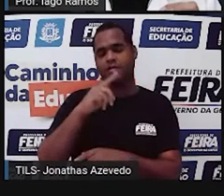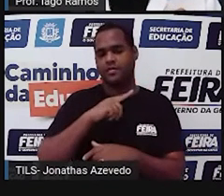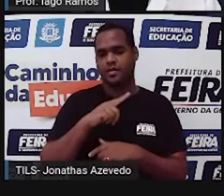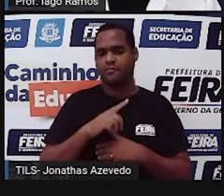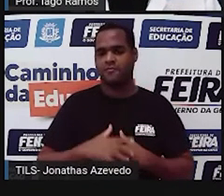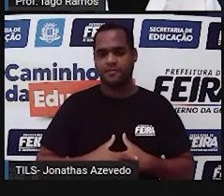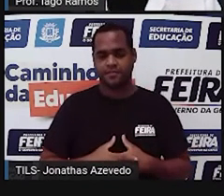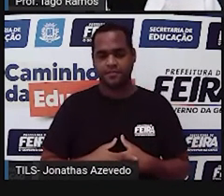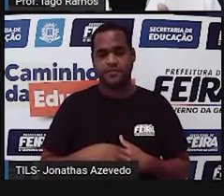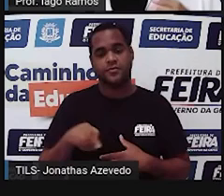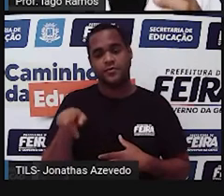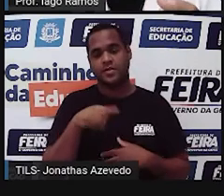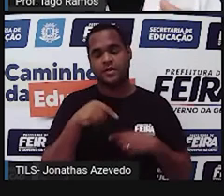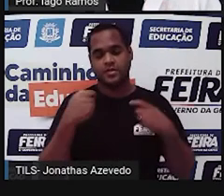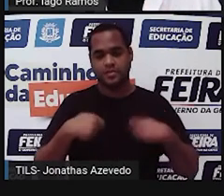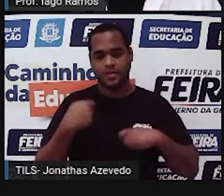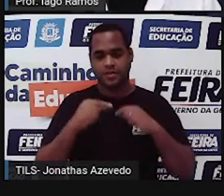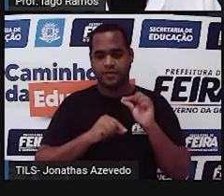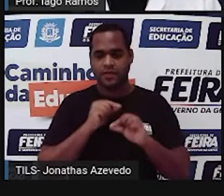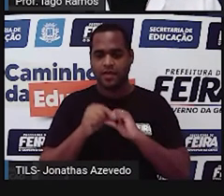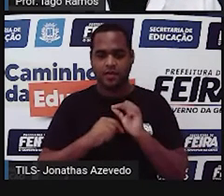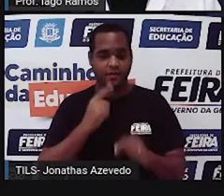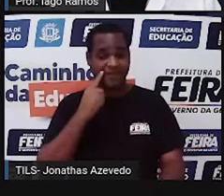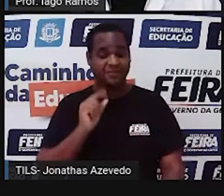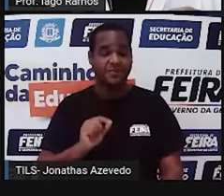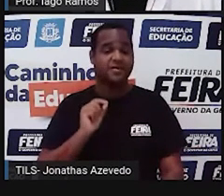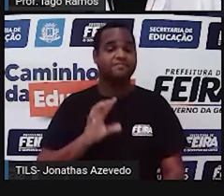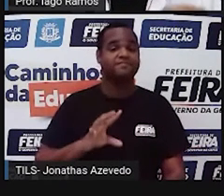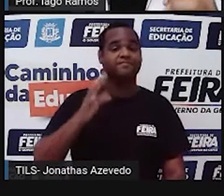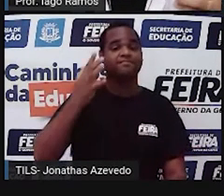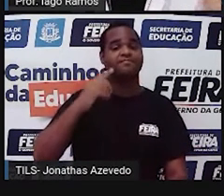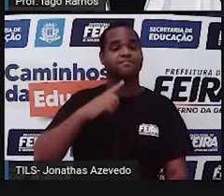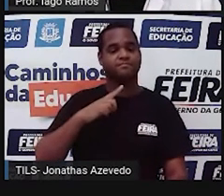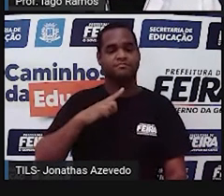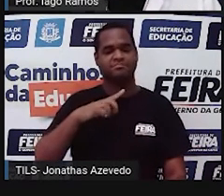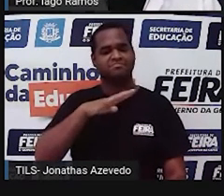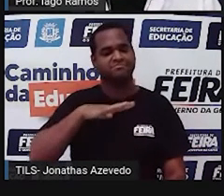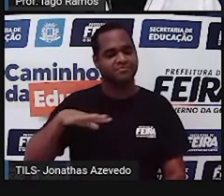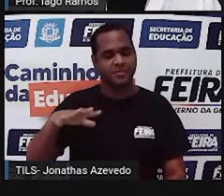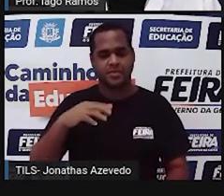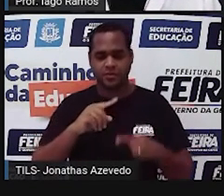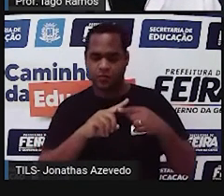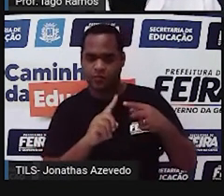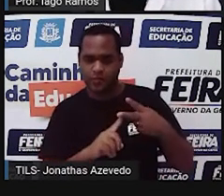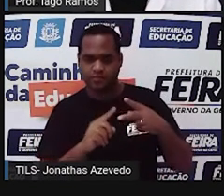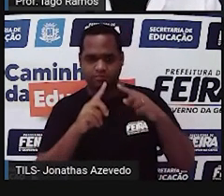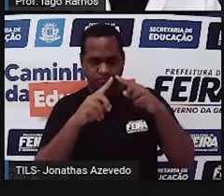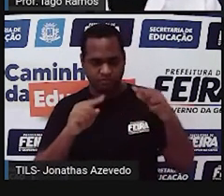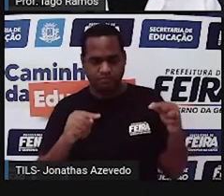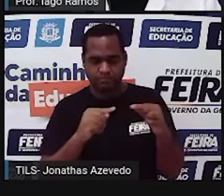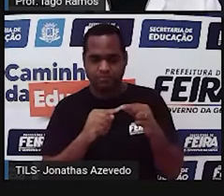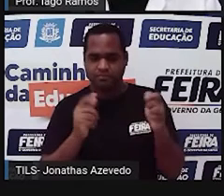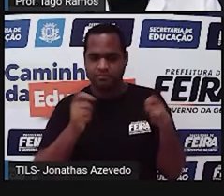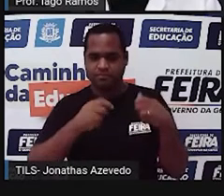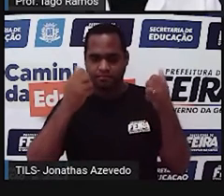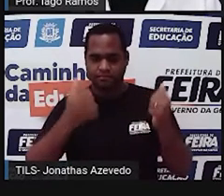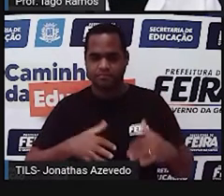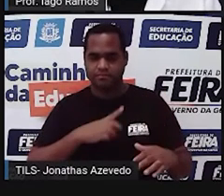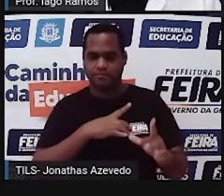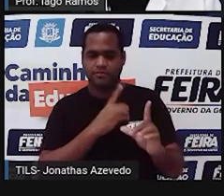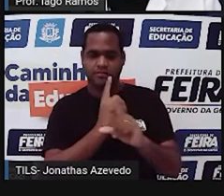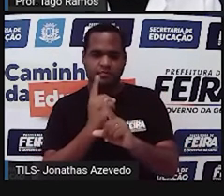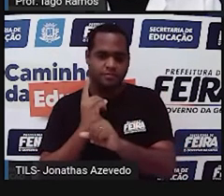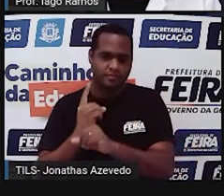gente precisa ver o porquê que isso está acontecendo, porquê que a área desses dois triângulos está sendo encontrada